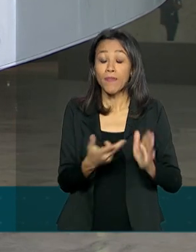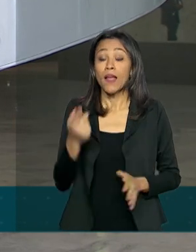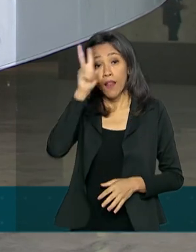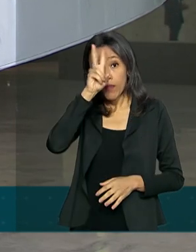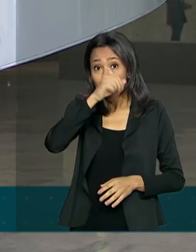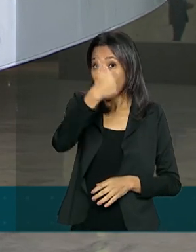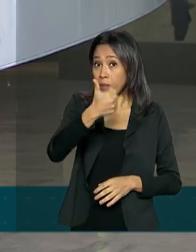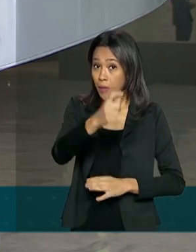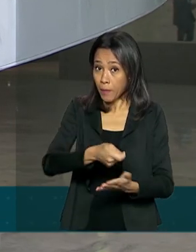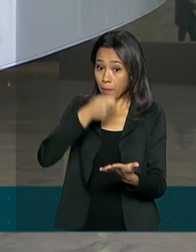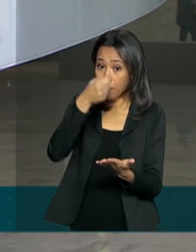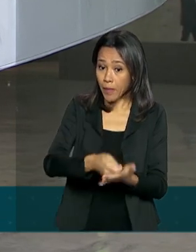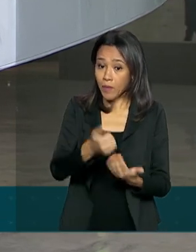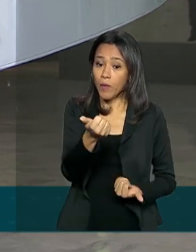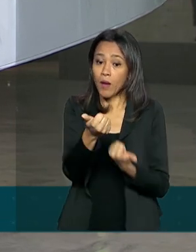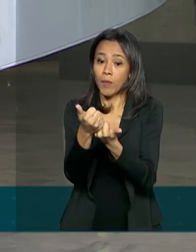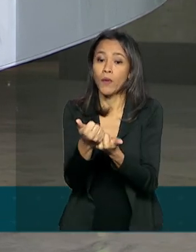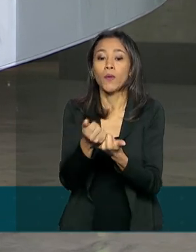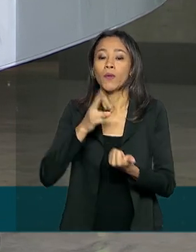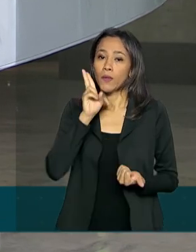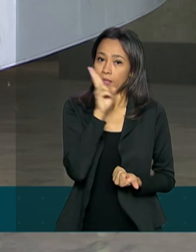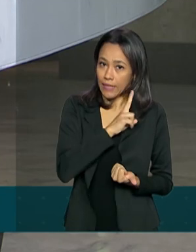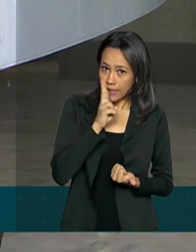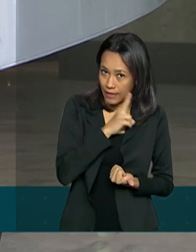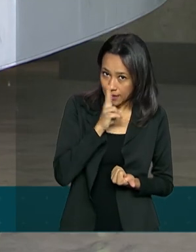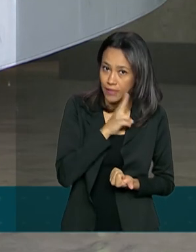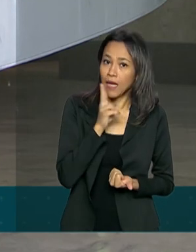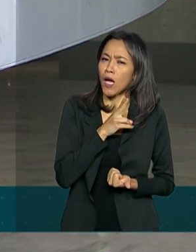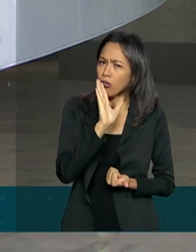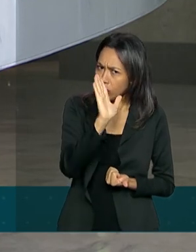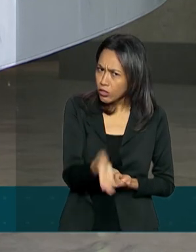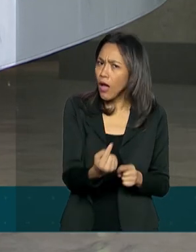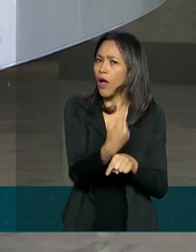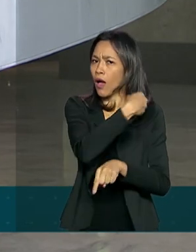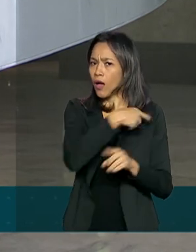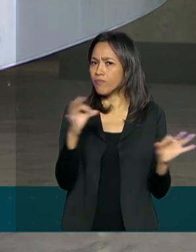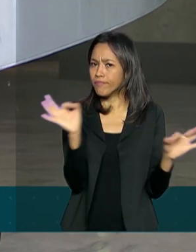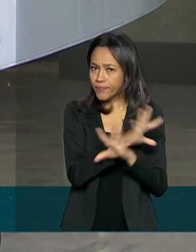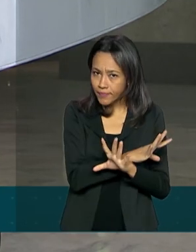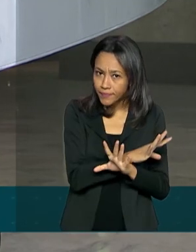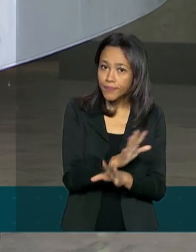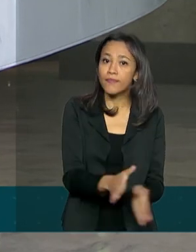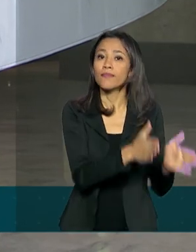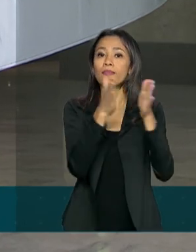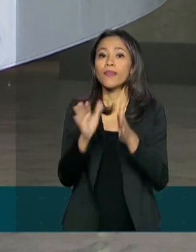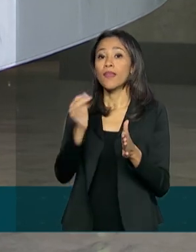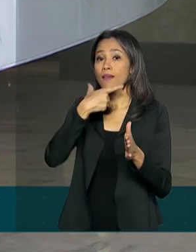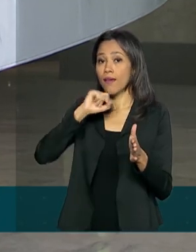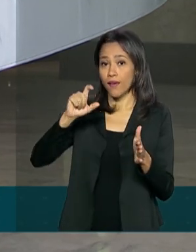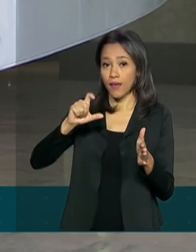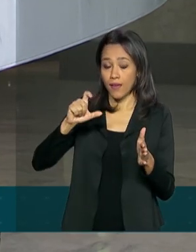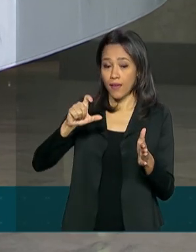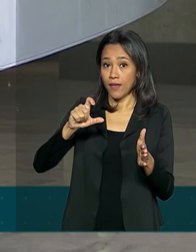parcela do auxílio emergencial já foi concluído para os beneficiários do Bolsa Família.